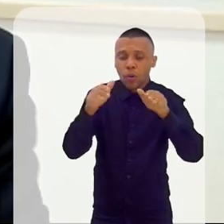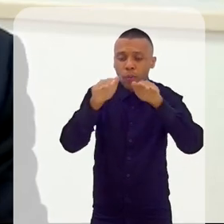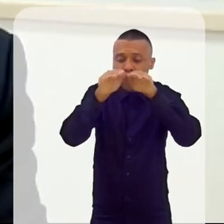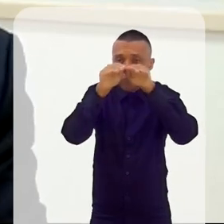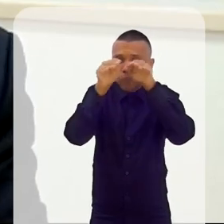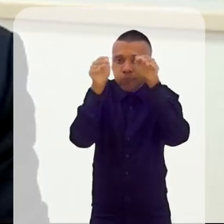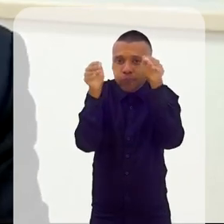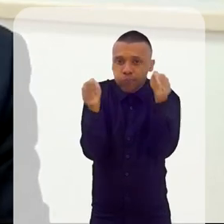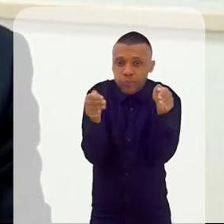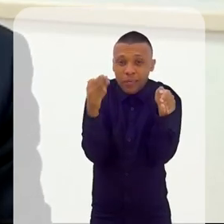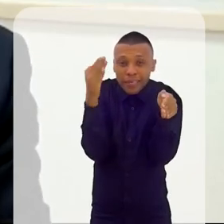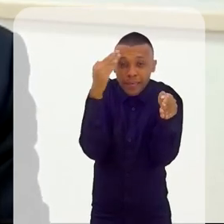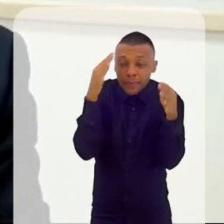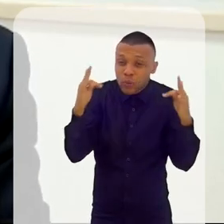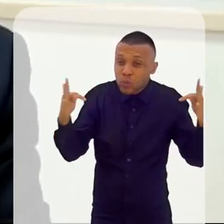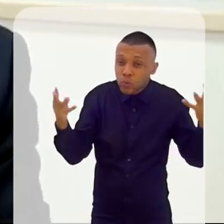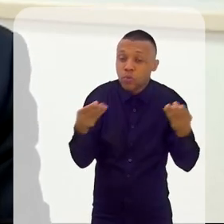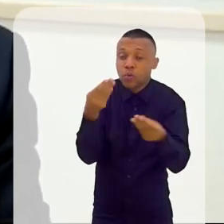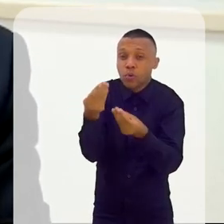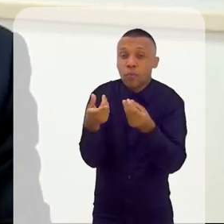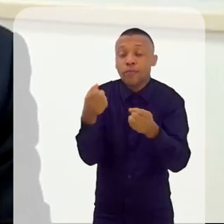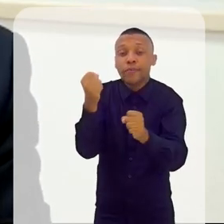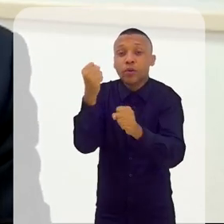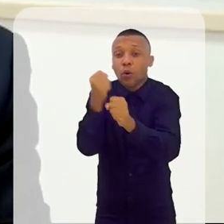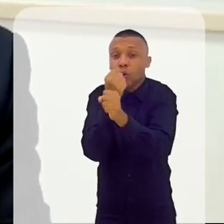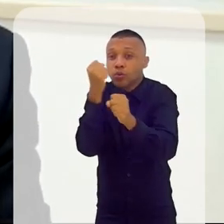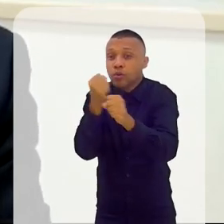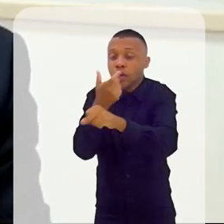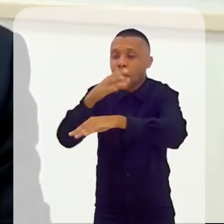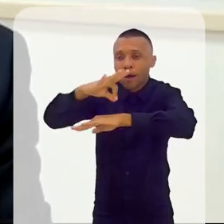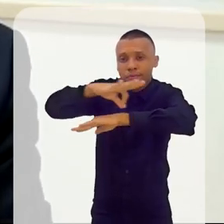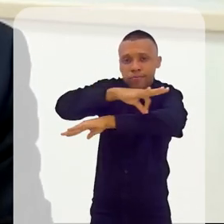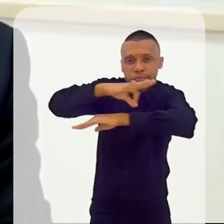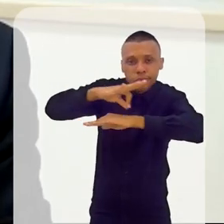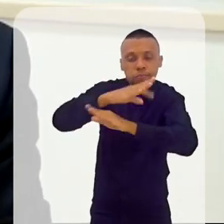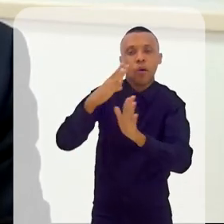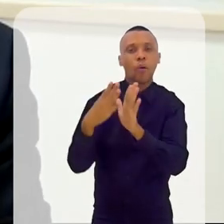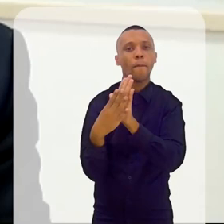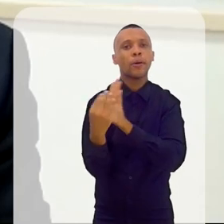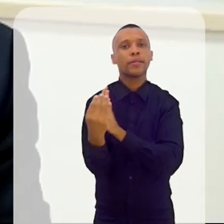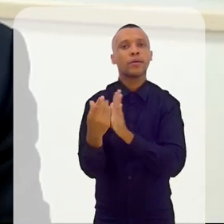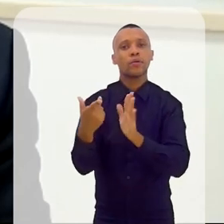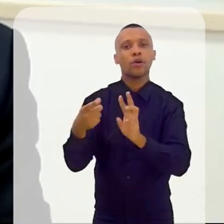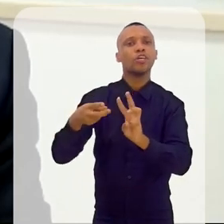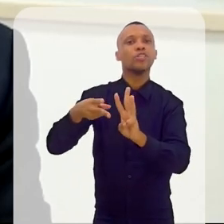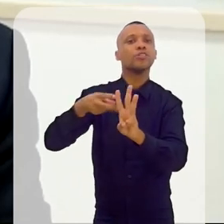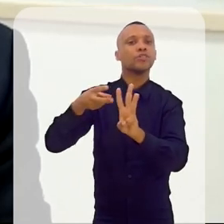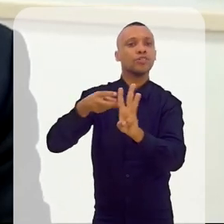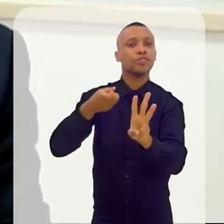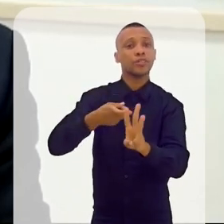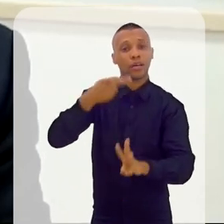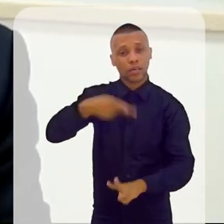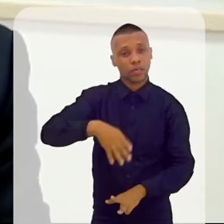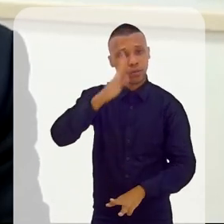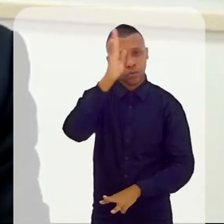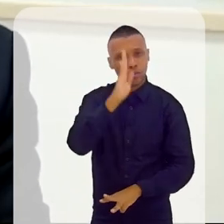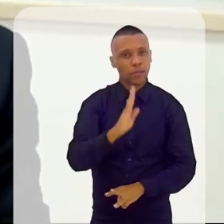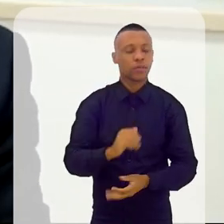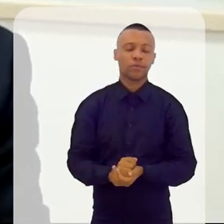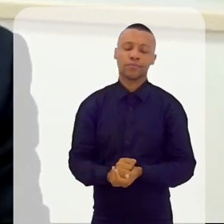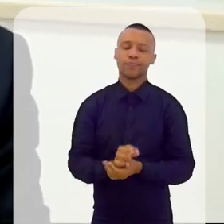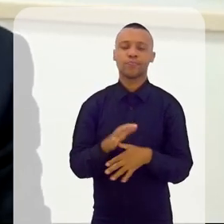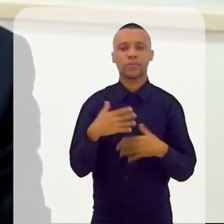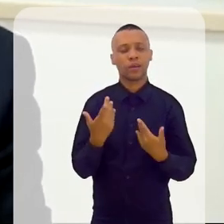conhece tudo sobre as construções indígenas aqui no Brasil. E aí eu tive um insight, eu falei, olha,